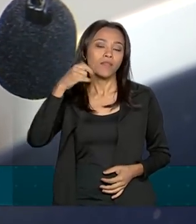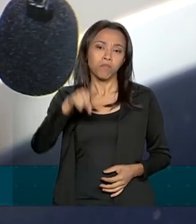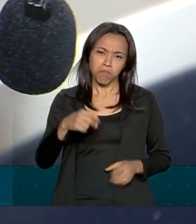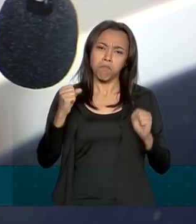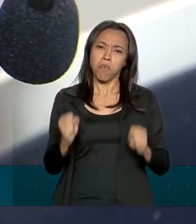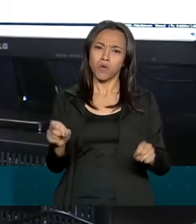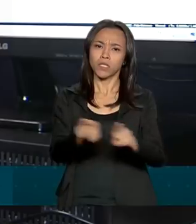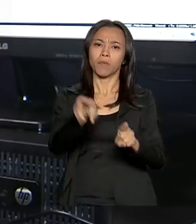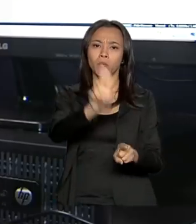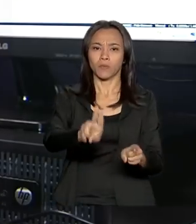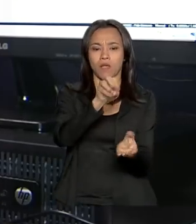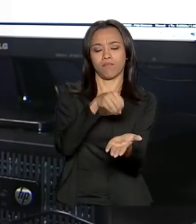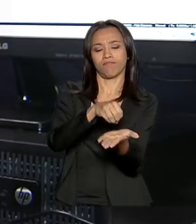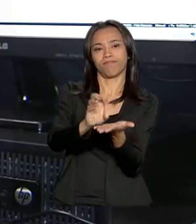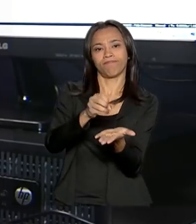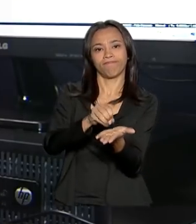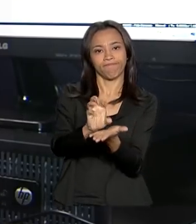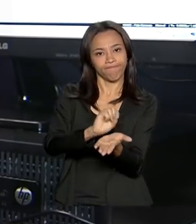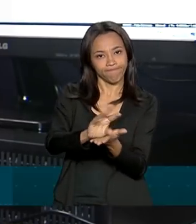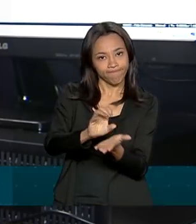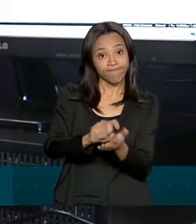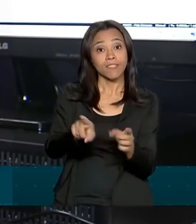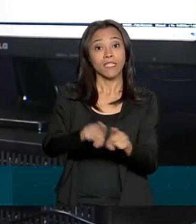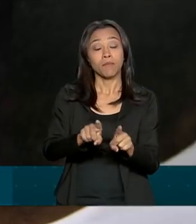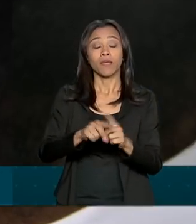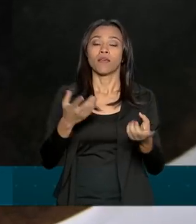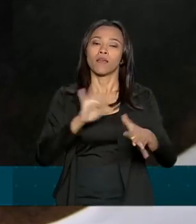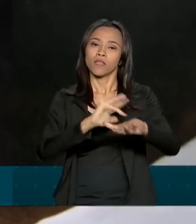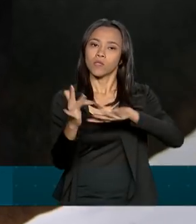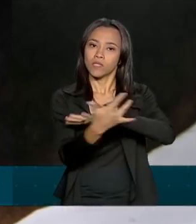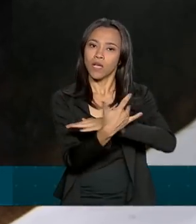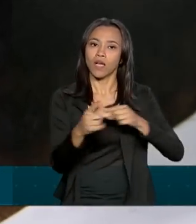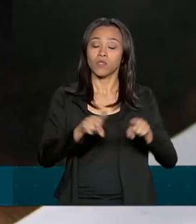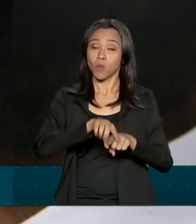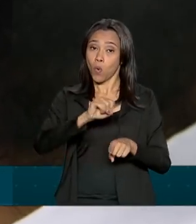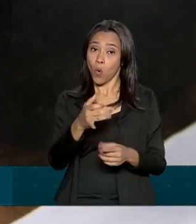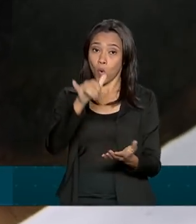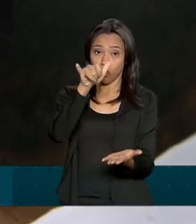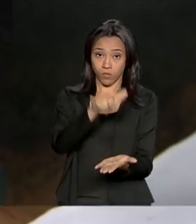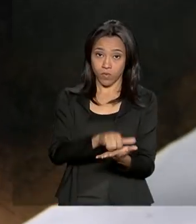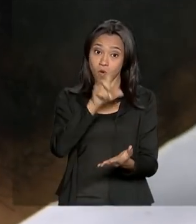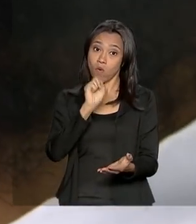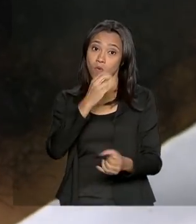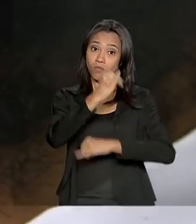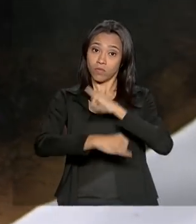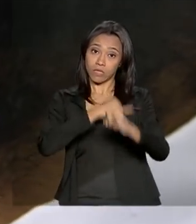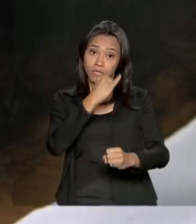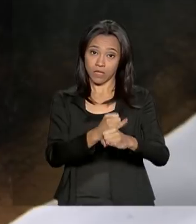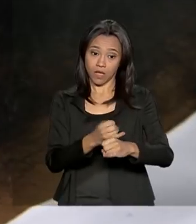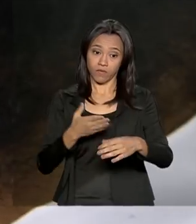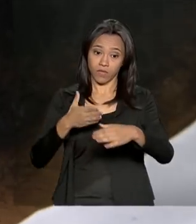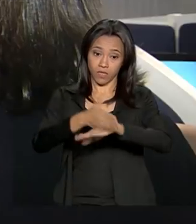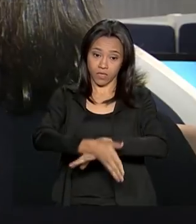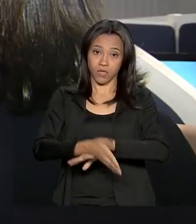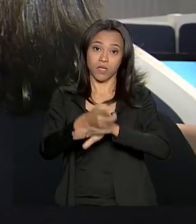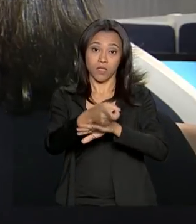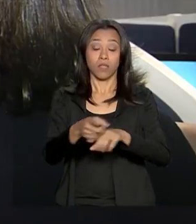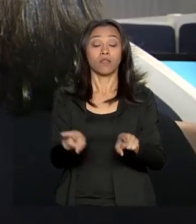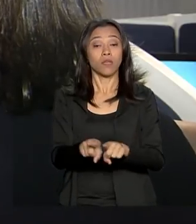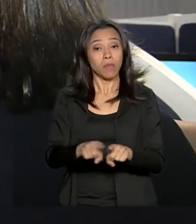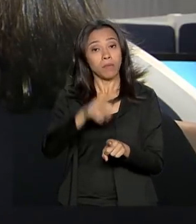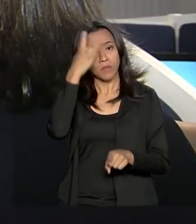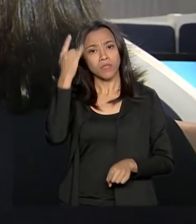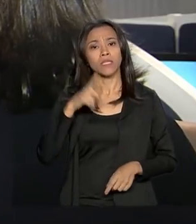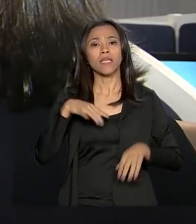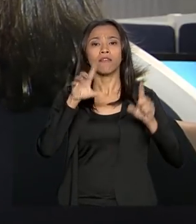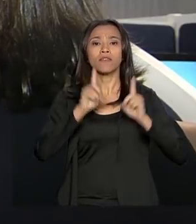mensagem de celular, redes sociais, aplicativos ou pelo site Humaniza Redes. Será possível ainda, para pessoas